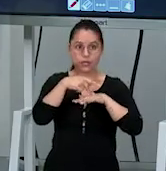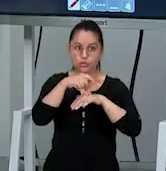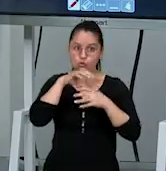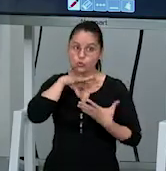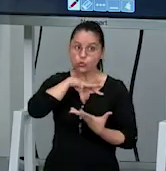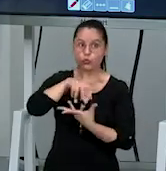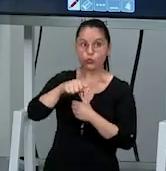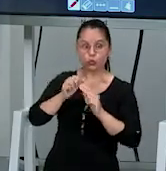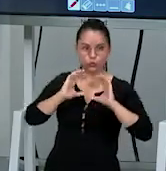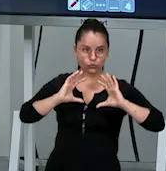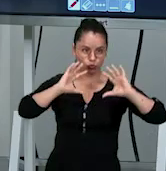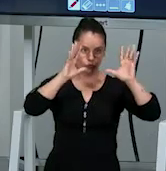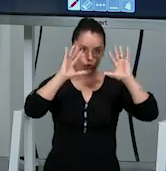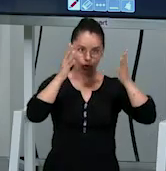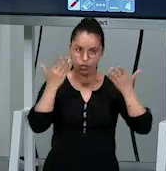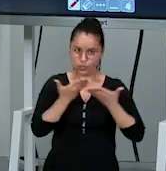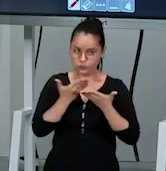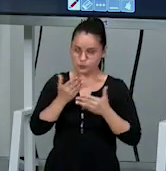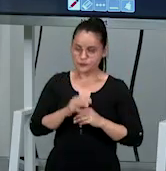Tá bom?